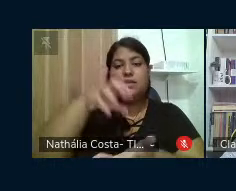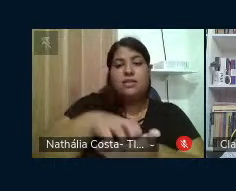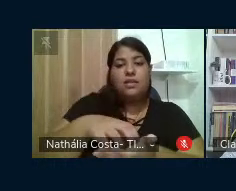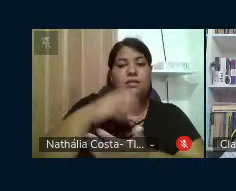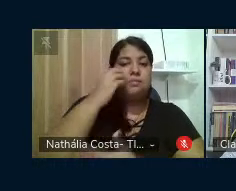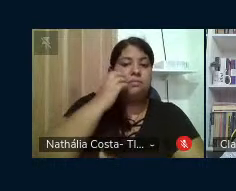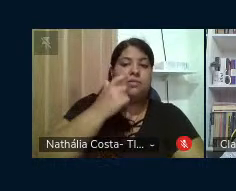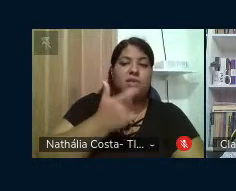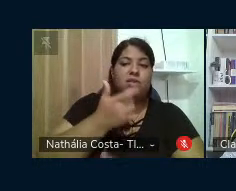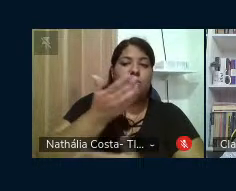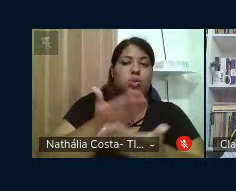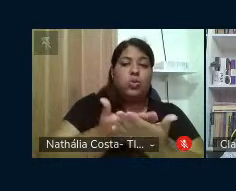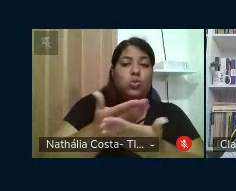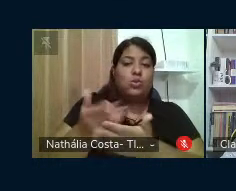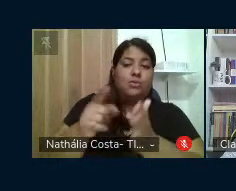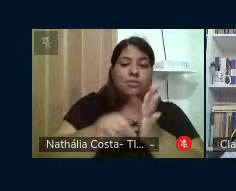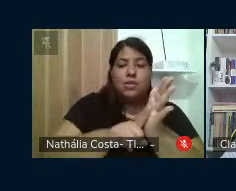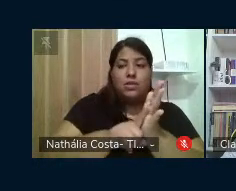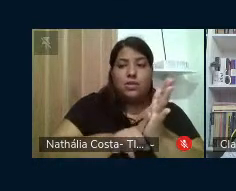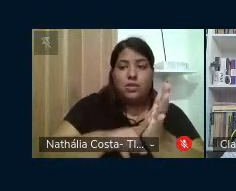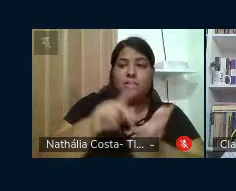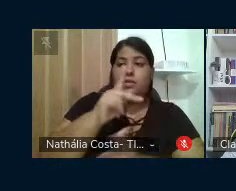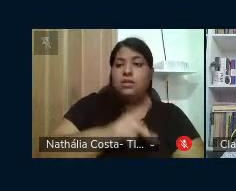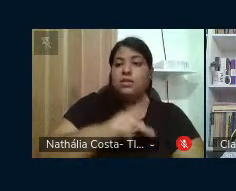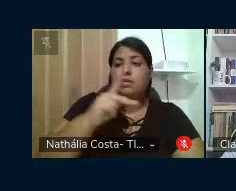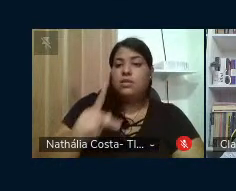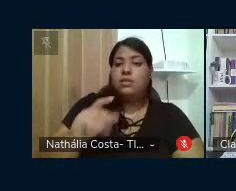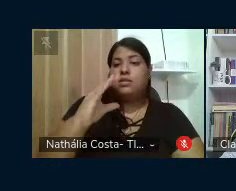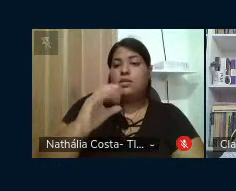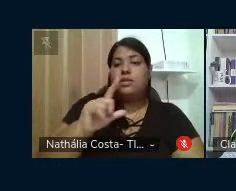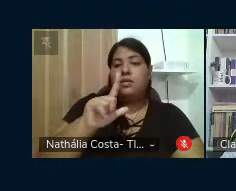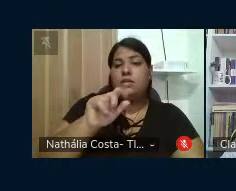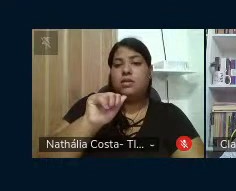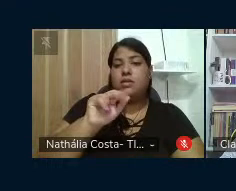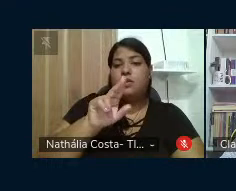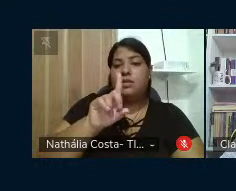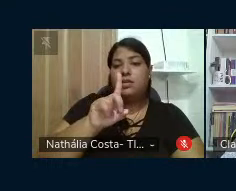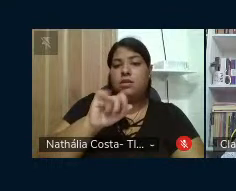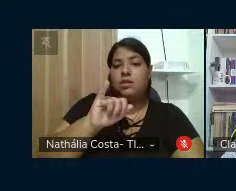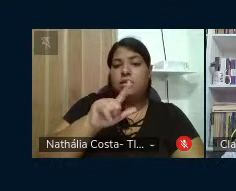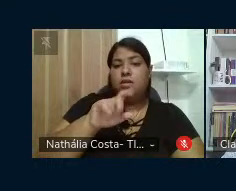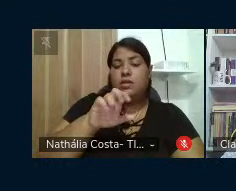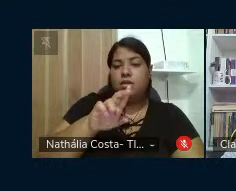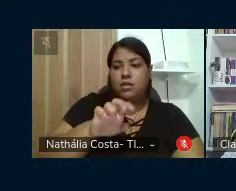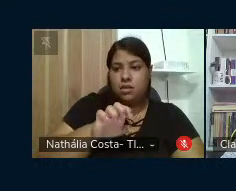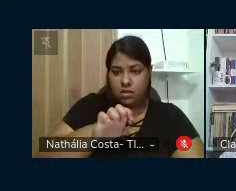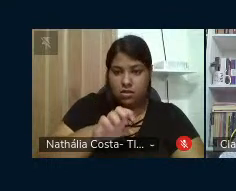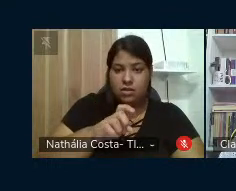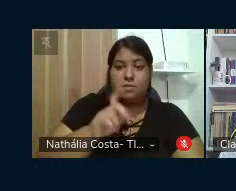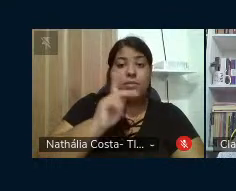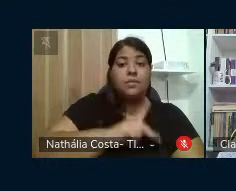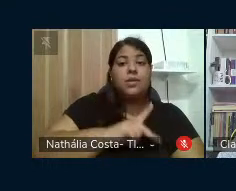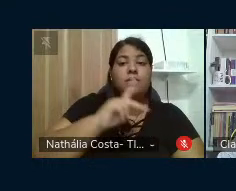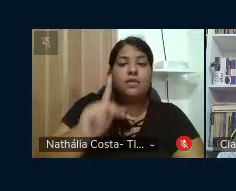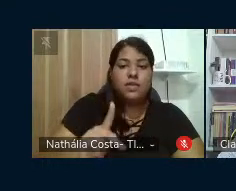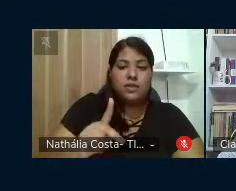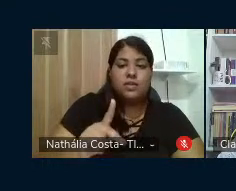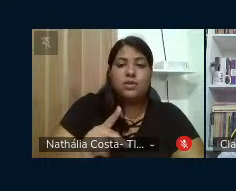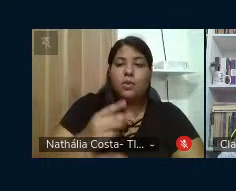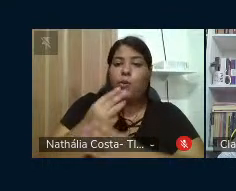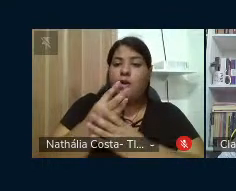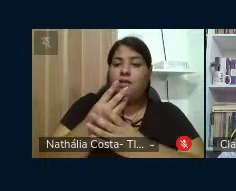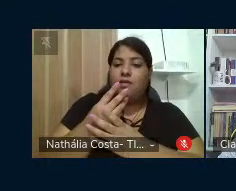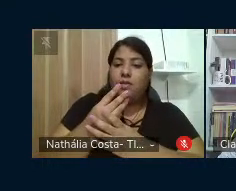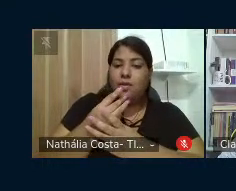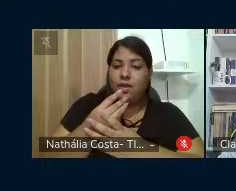Freire Estudos e Pesquisas a professora Cláudia Leme da Unilab a professora Daniela Goncijo da UFPE o